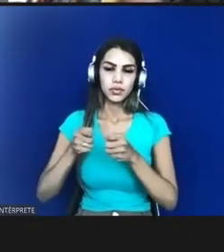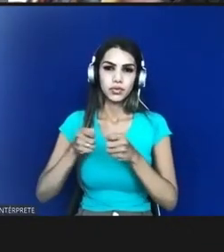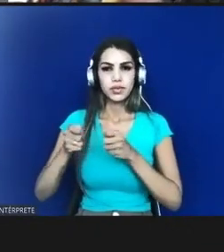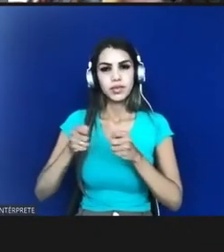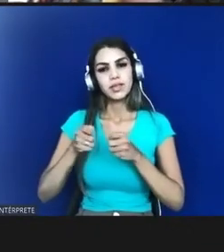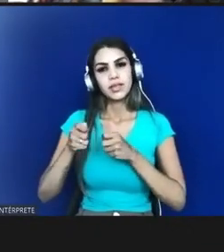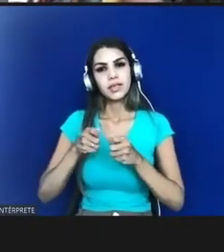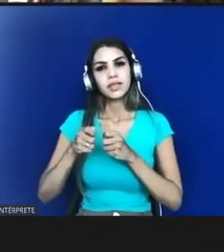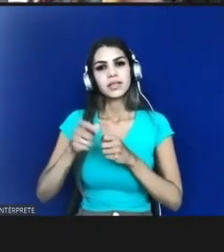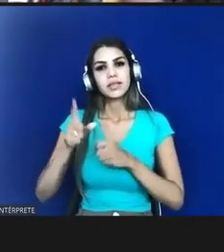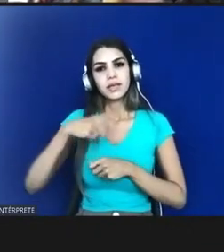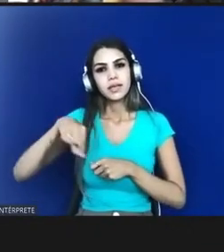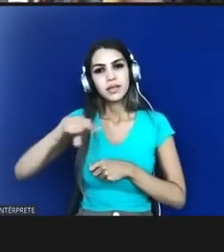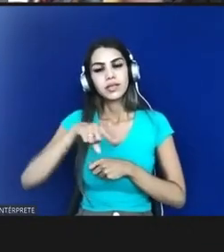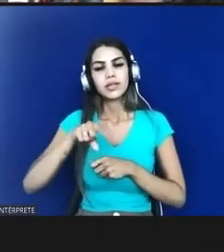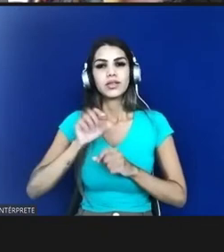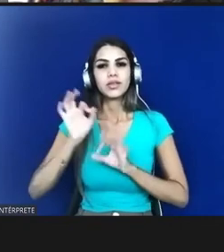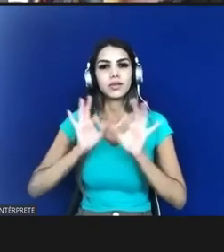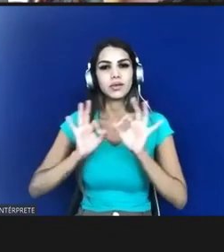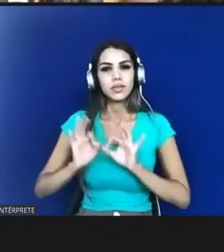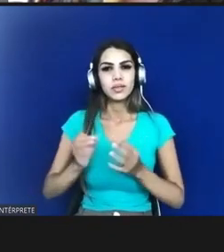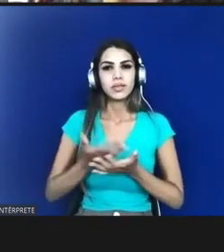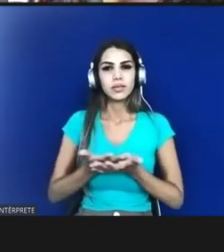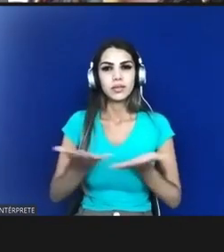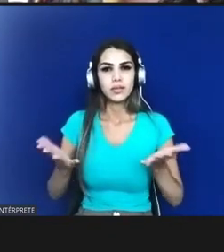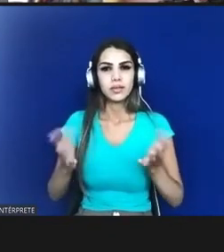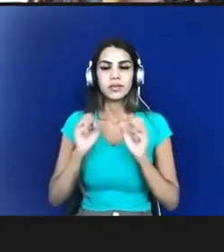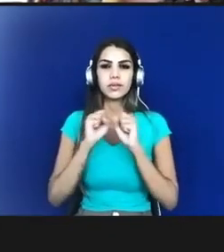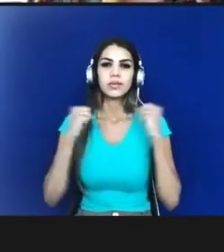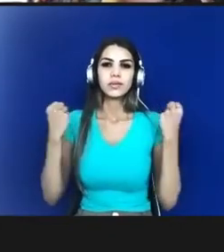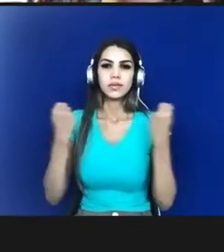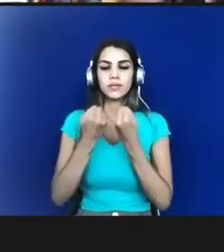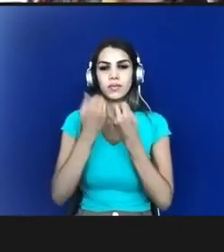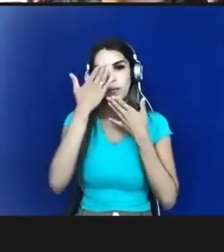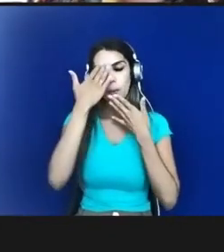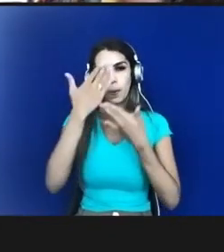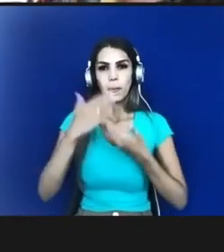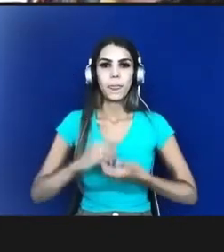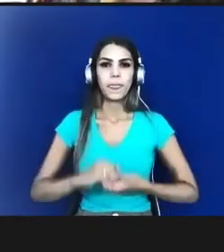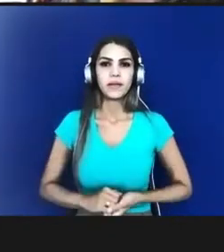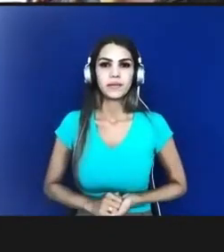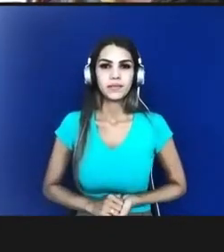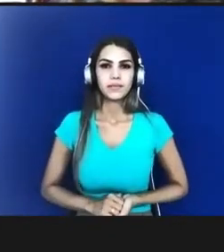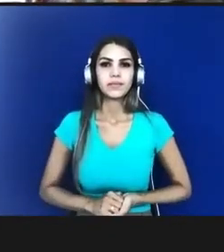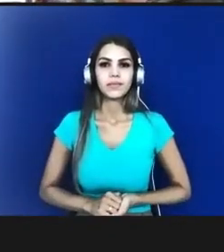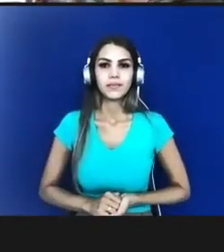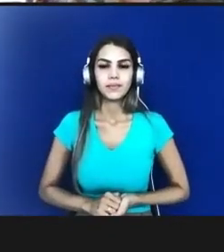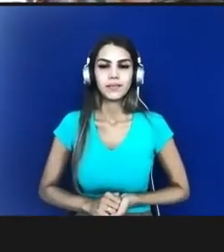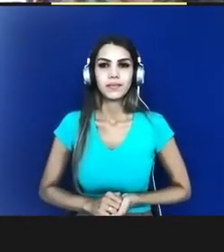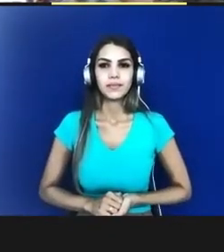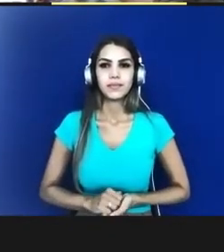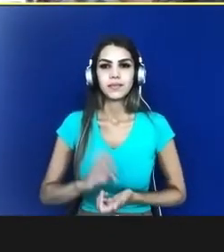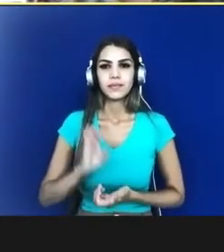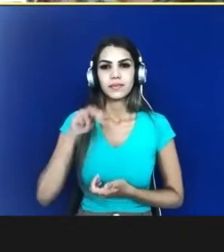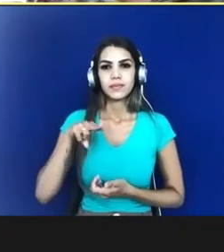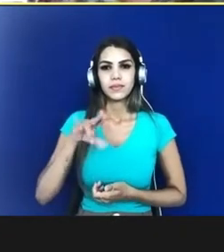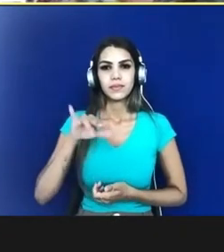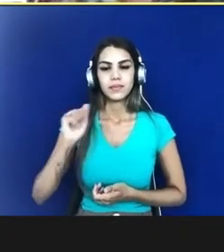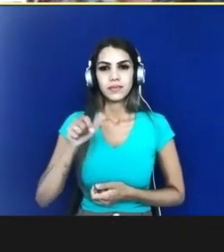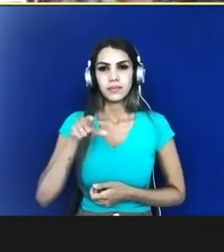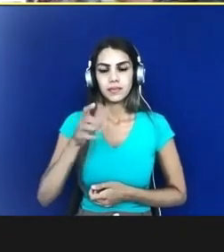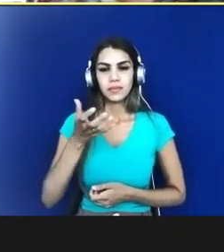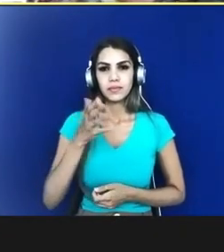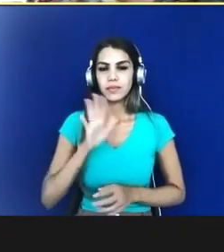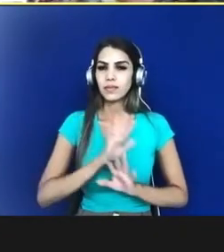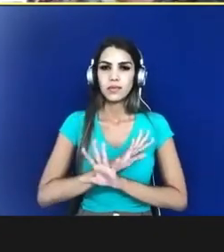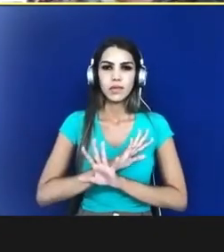desse seminário obrigada viu pessoal Enio você quer só dizer que eu sigo a